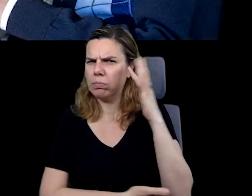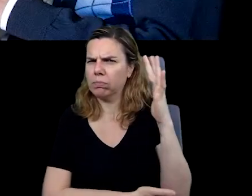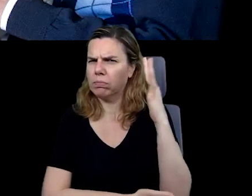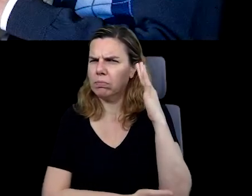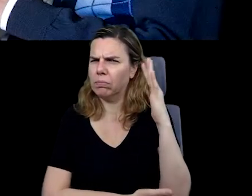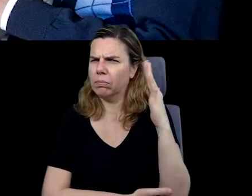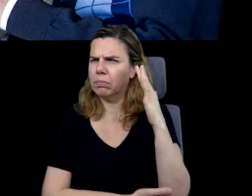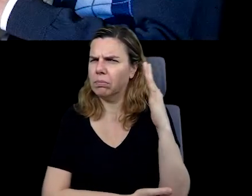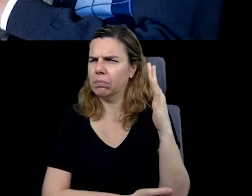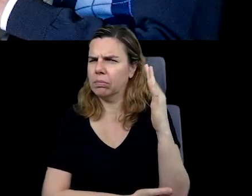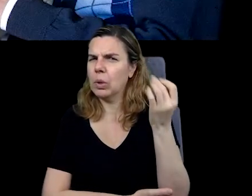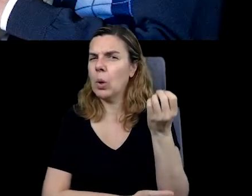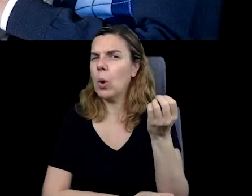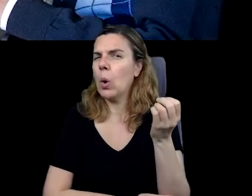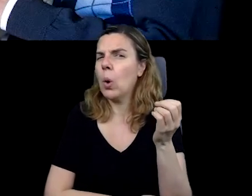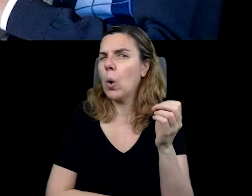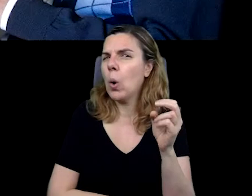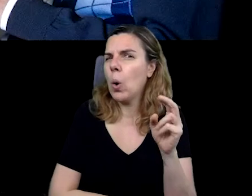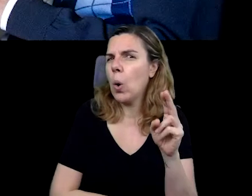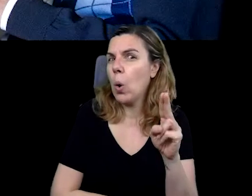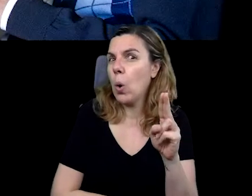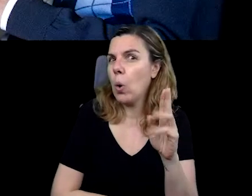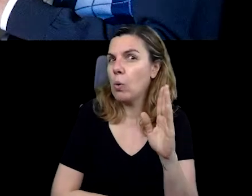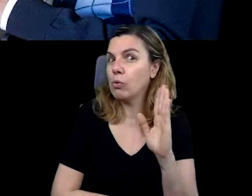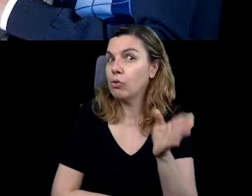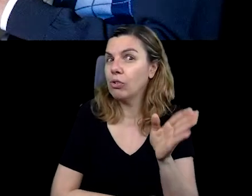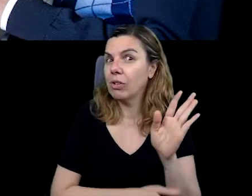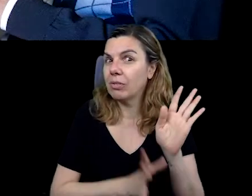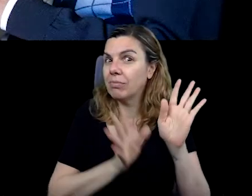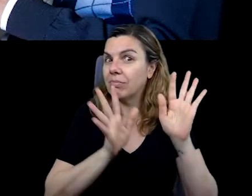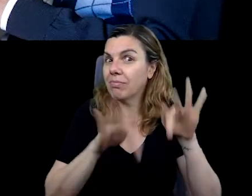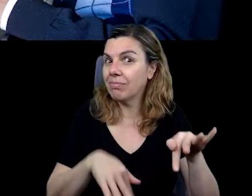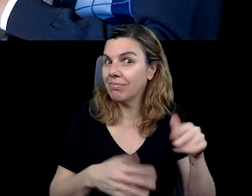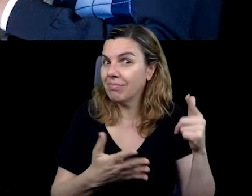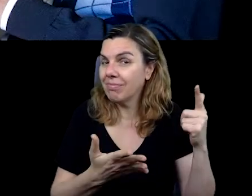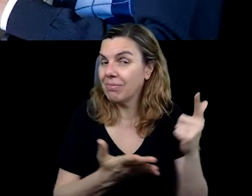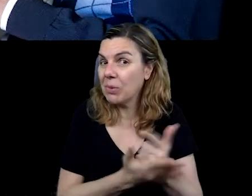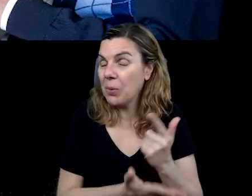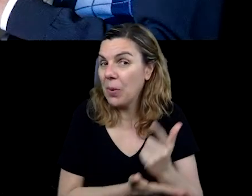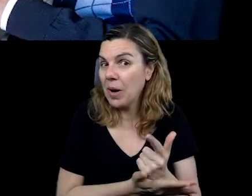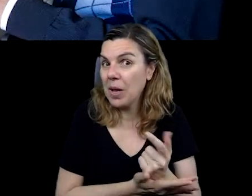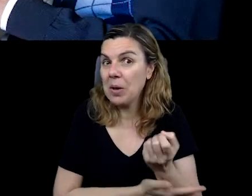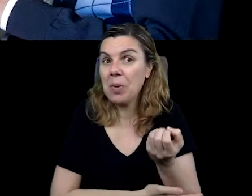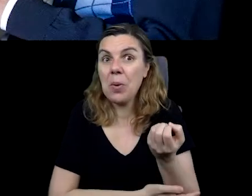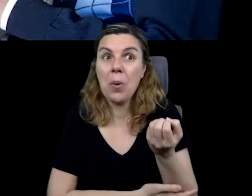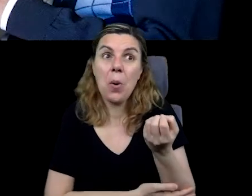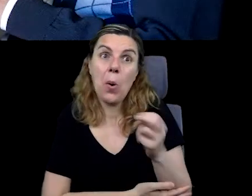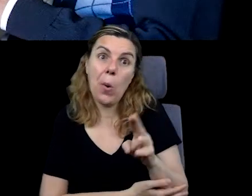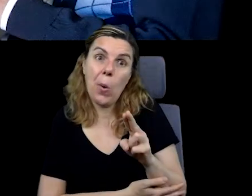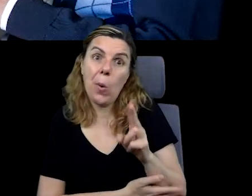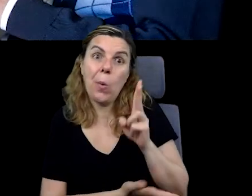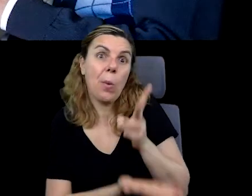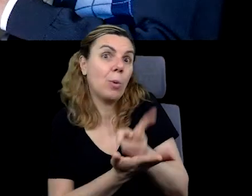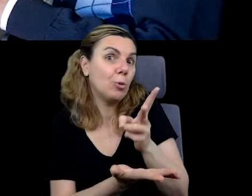será que ele já terminou o livro? Será que ele vai dar continuidade?